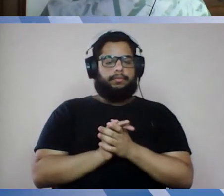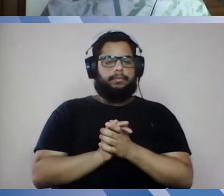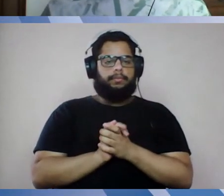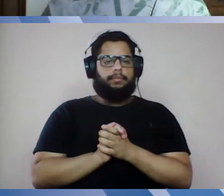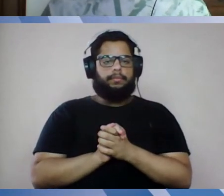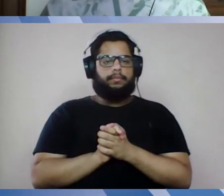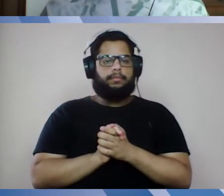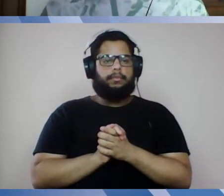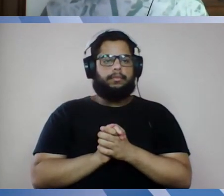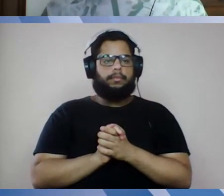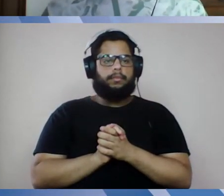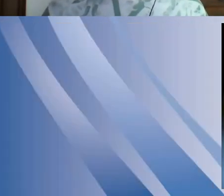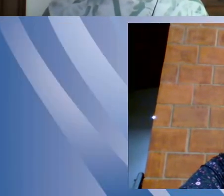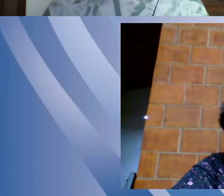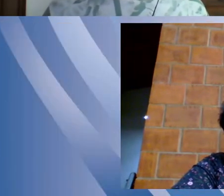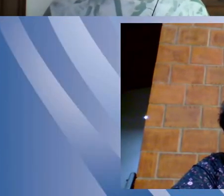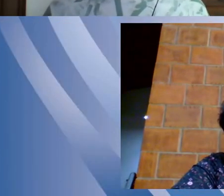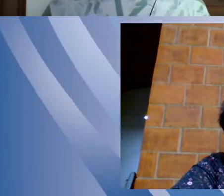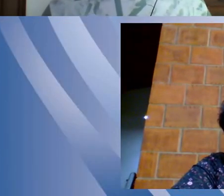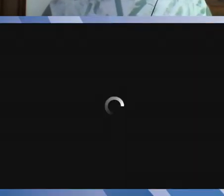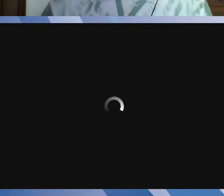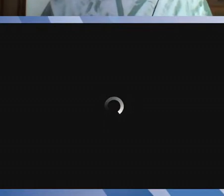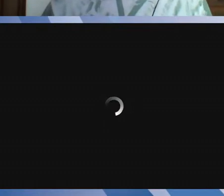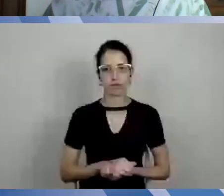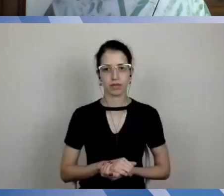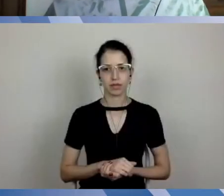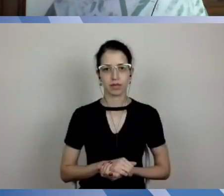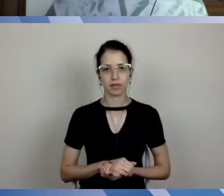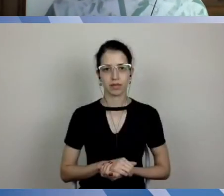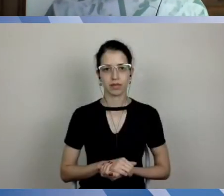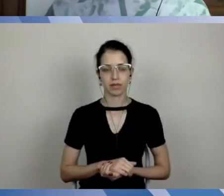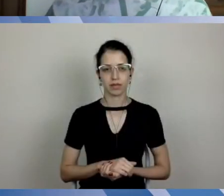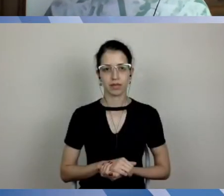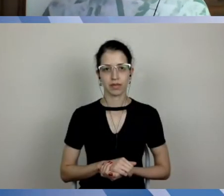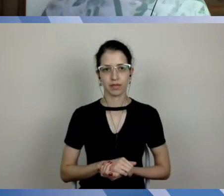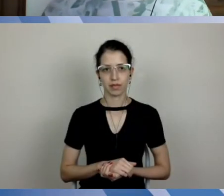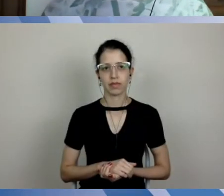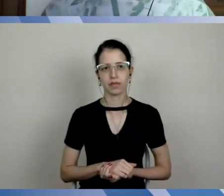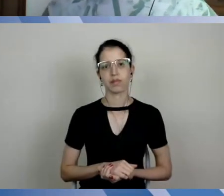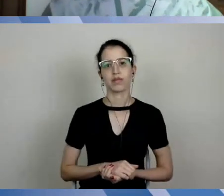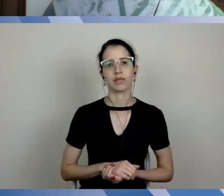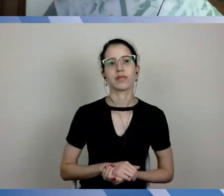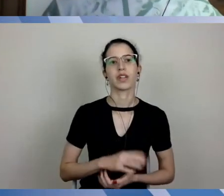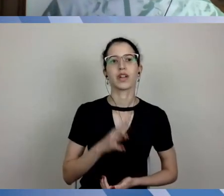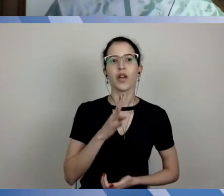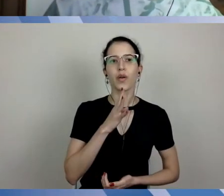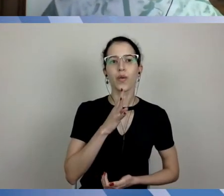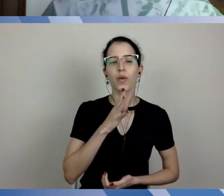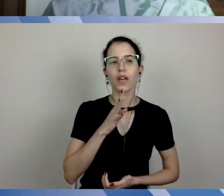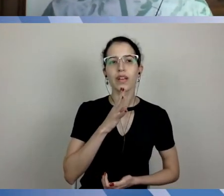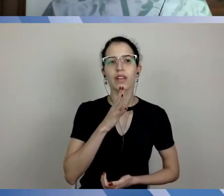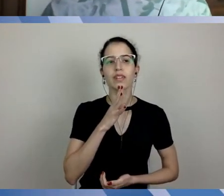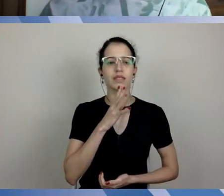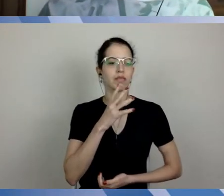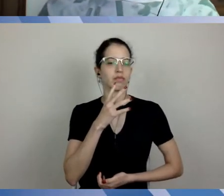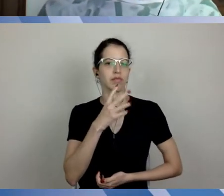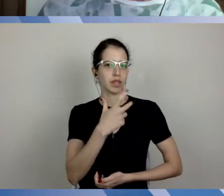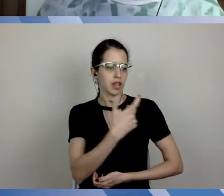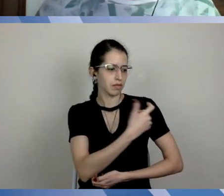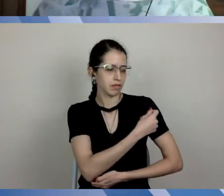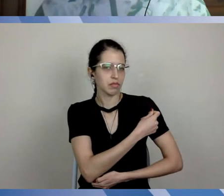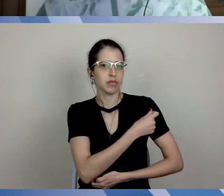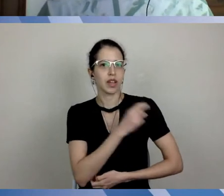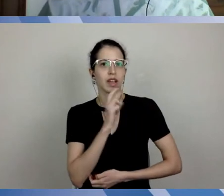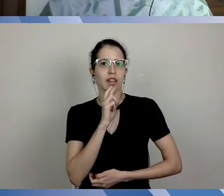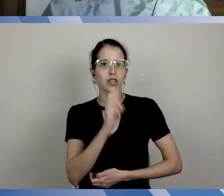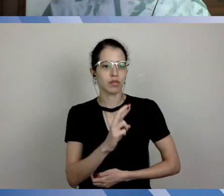a eficácia e a segurança das vacinas em uma categoria de pessoas e o resto não existe nenhum outro conhecimento